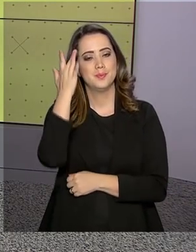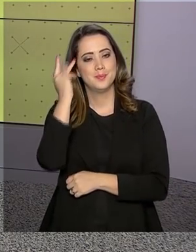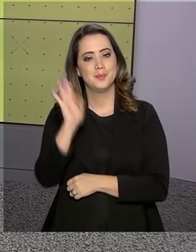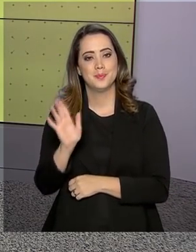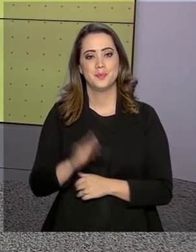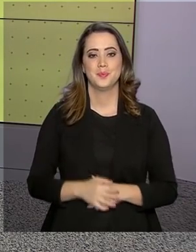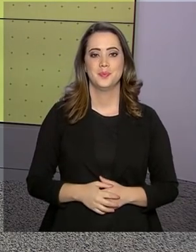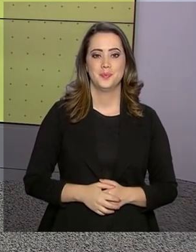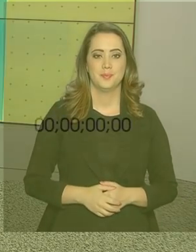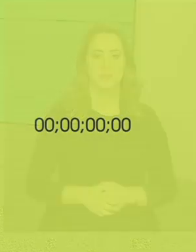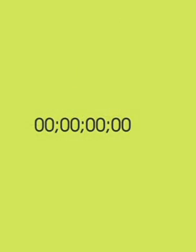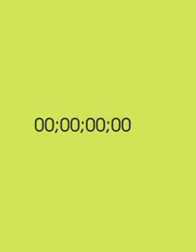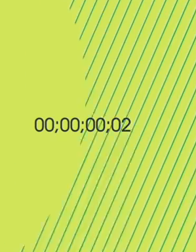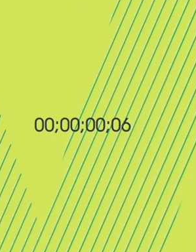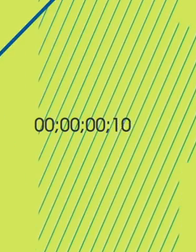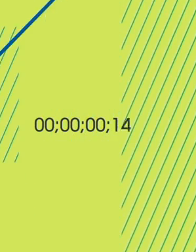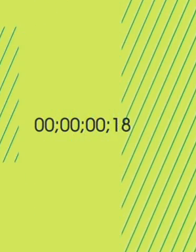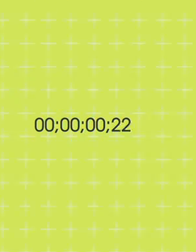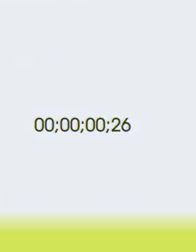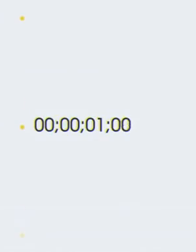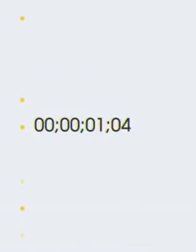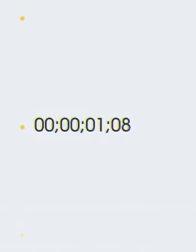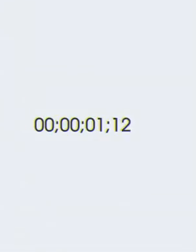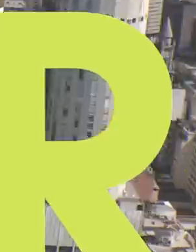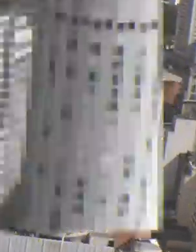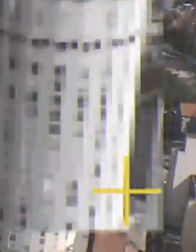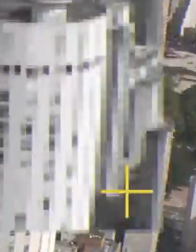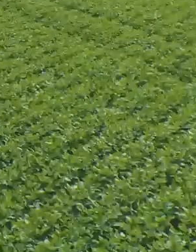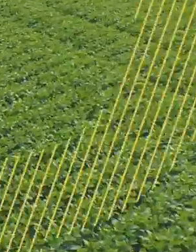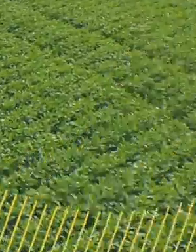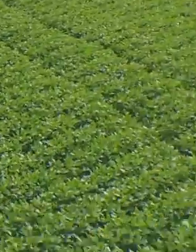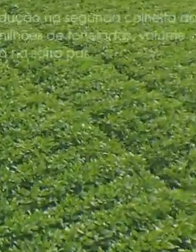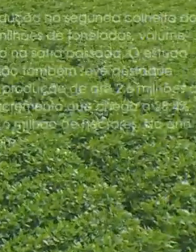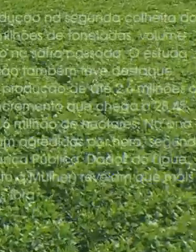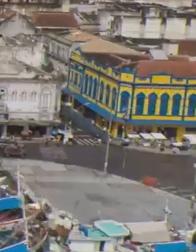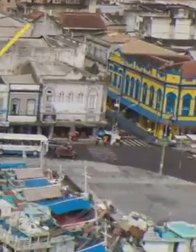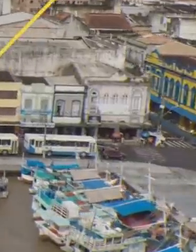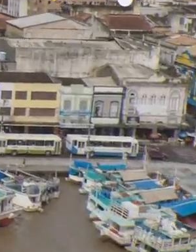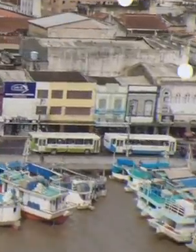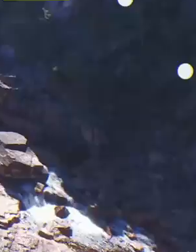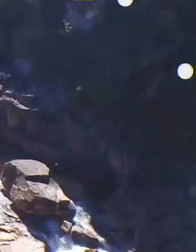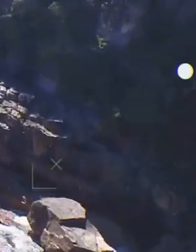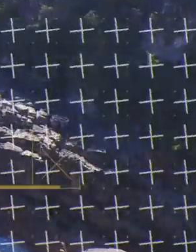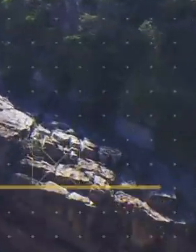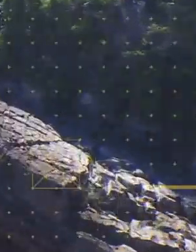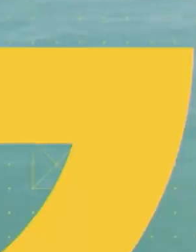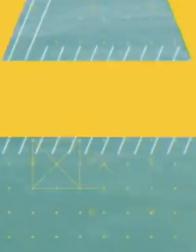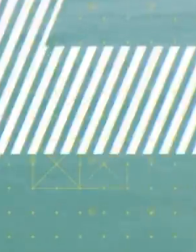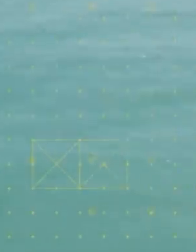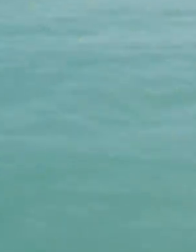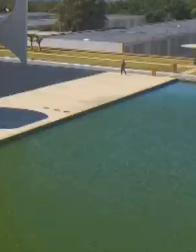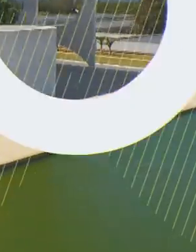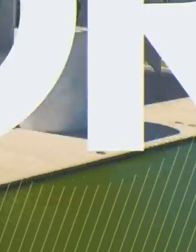e até amanhã. Música Música Música